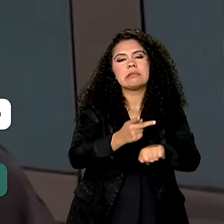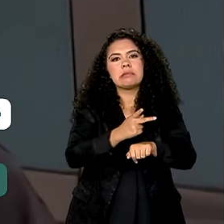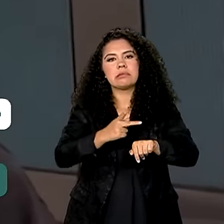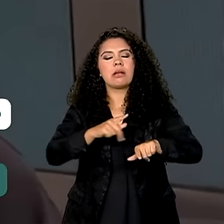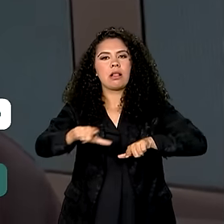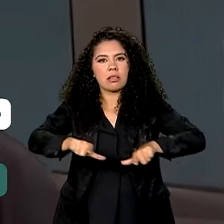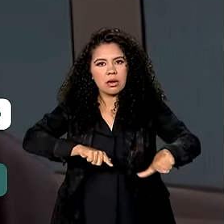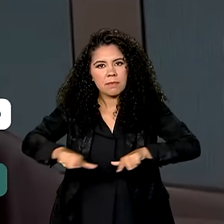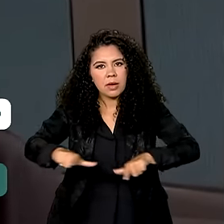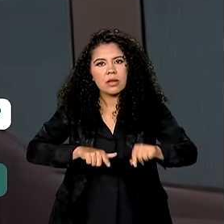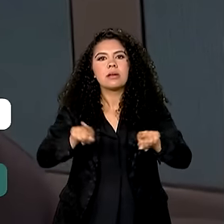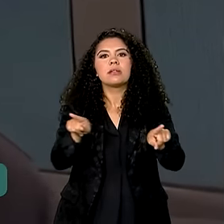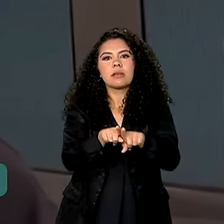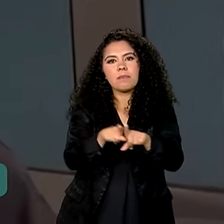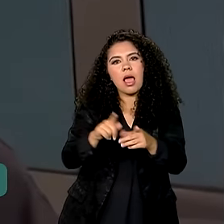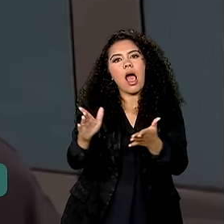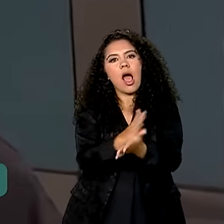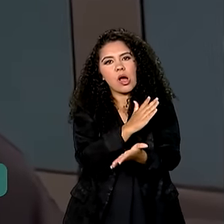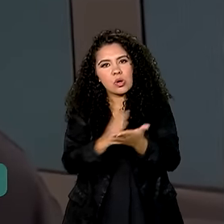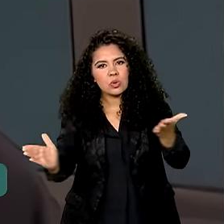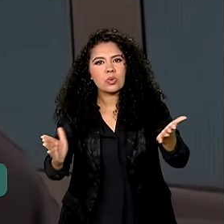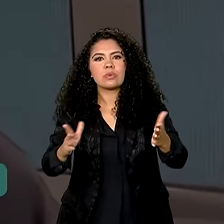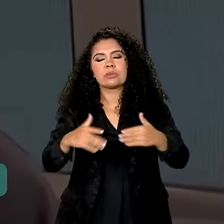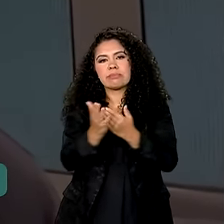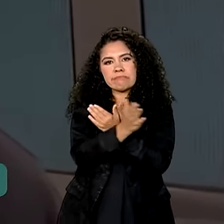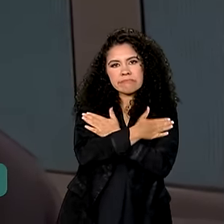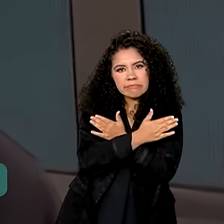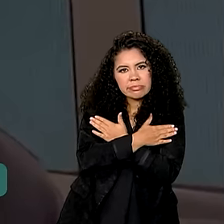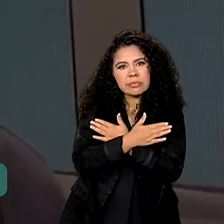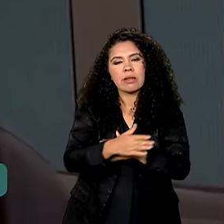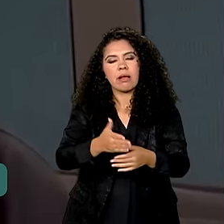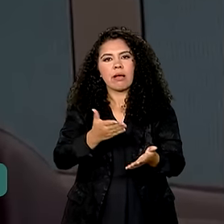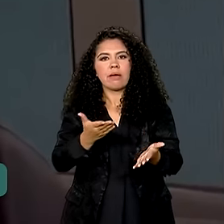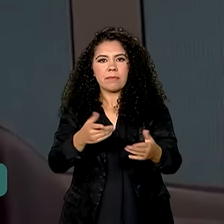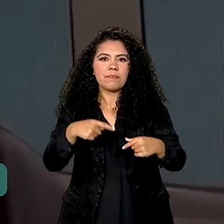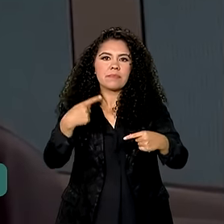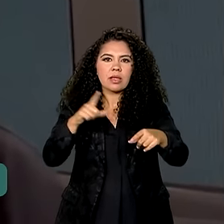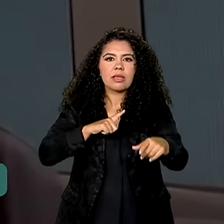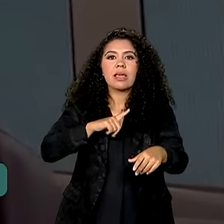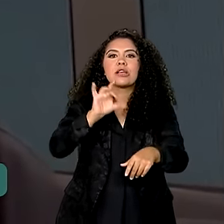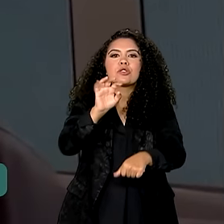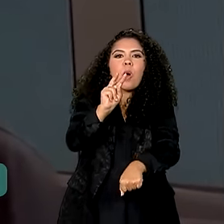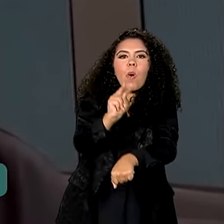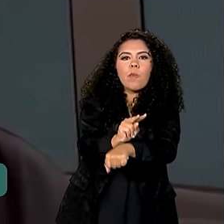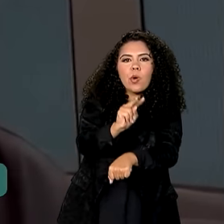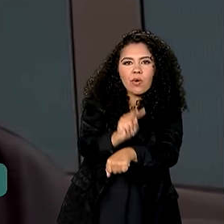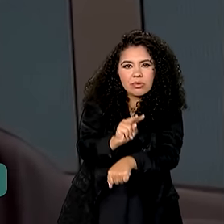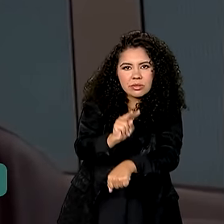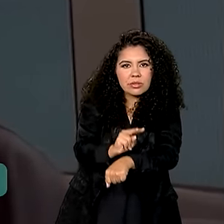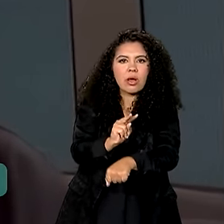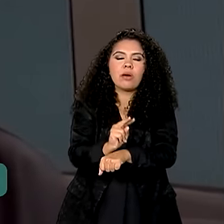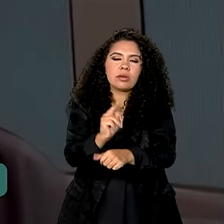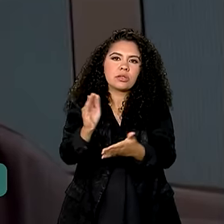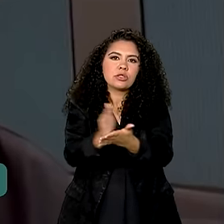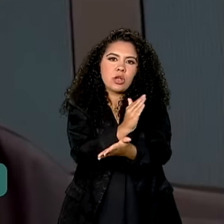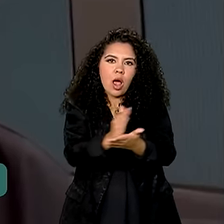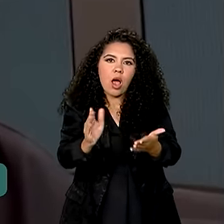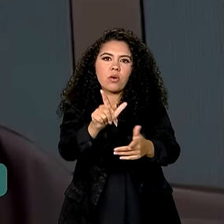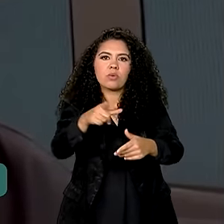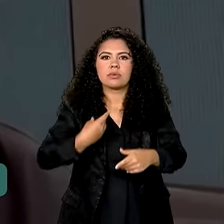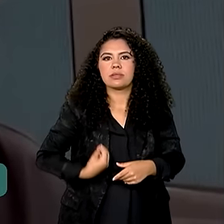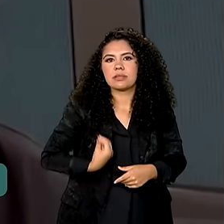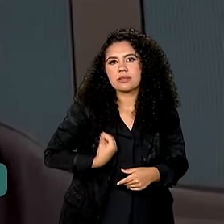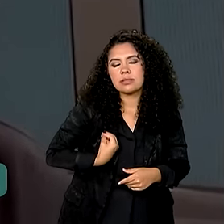de postos de trabalho normalmente de caráter temporário, de trabalhadores que estavam na